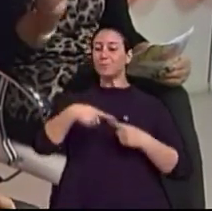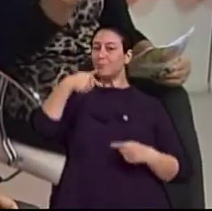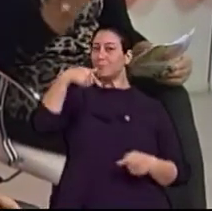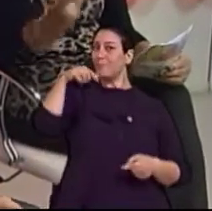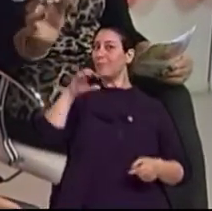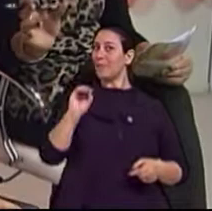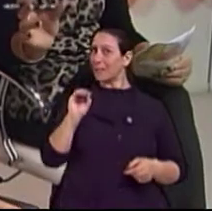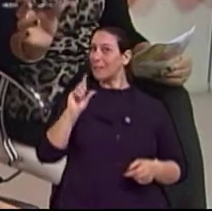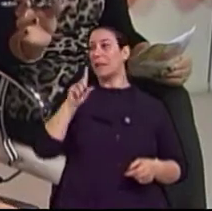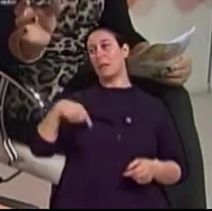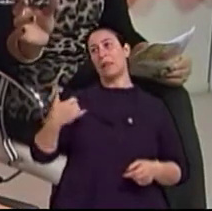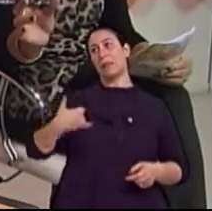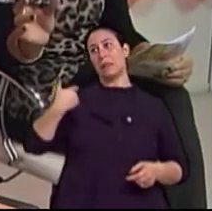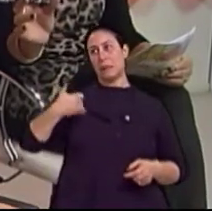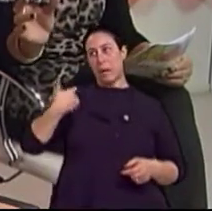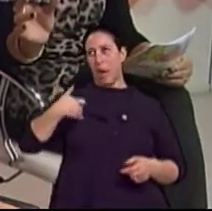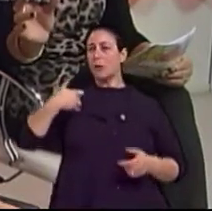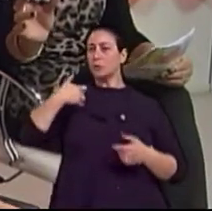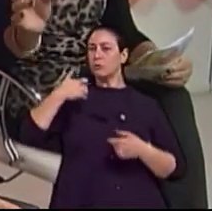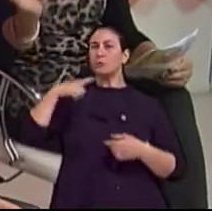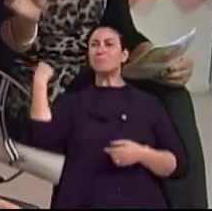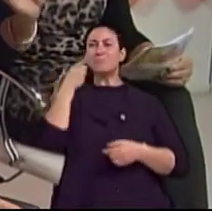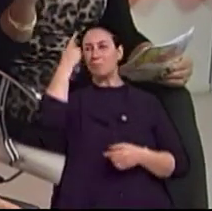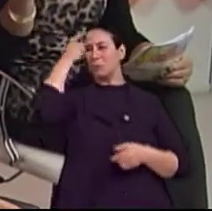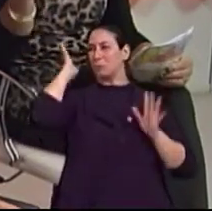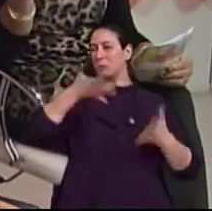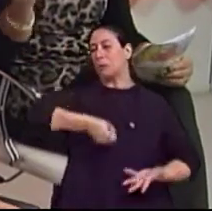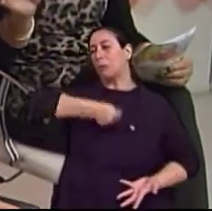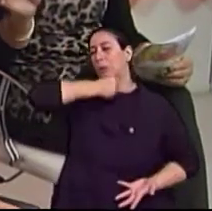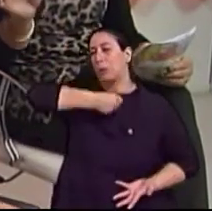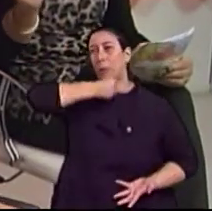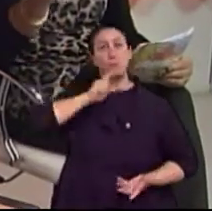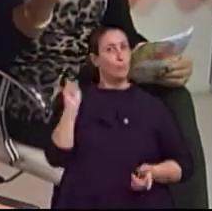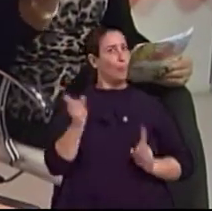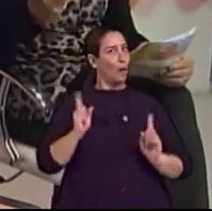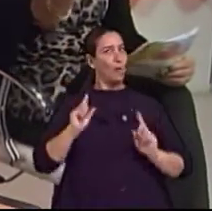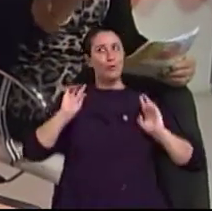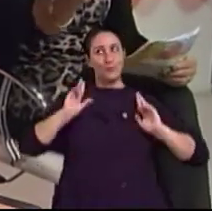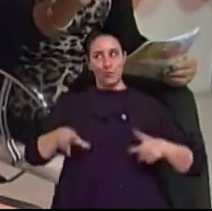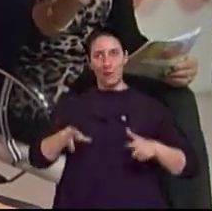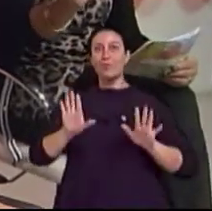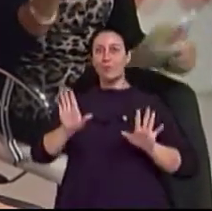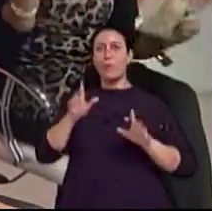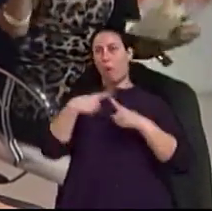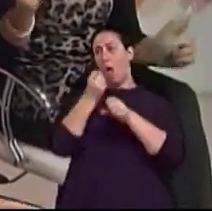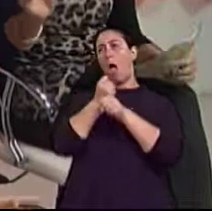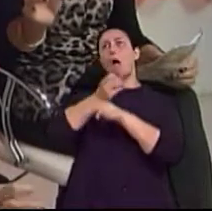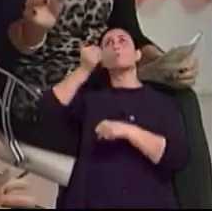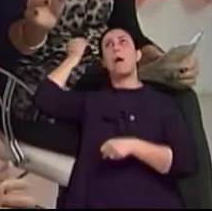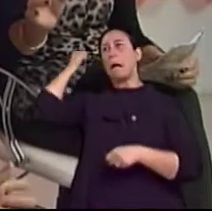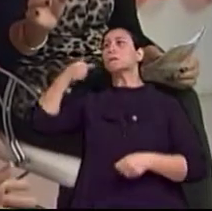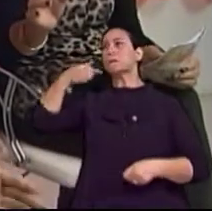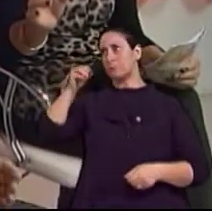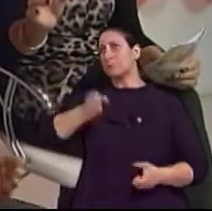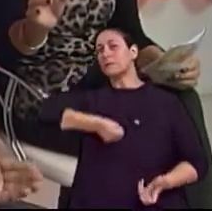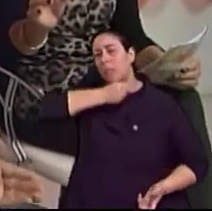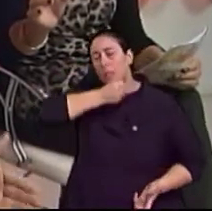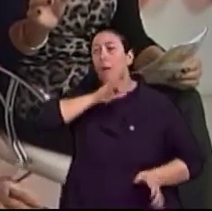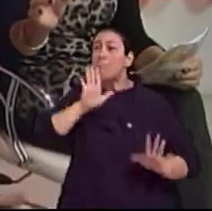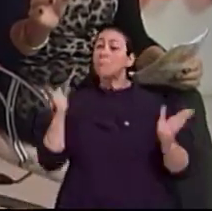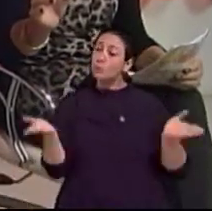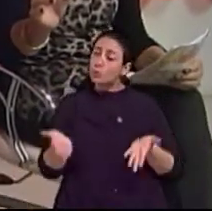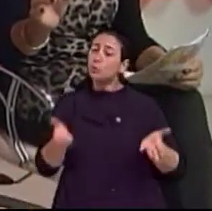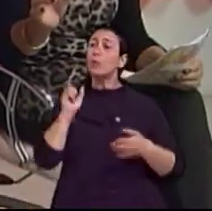gente considerava há 30 anos atrás. Sem dúvida, não. Então, o pai tendo mais jovem, entre aspas... Exatamente.